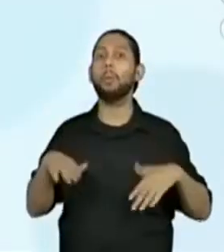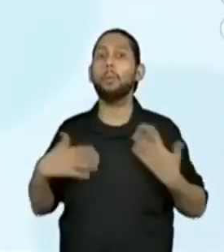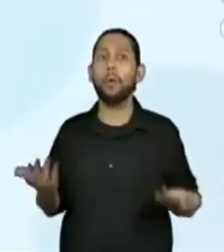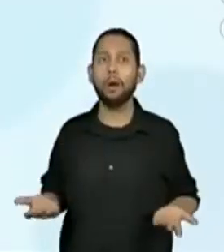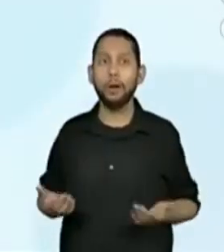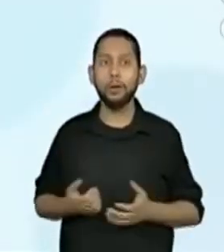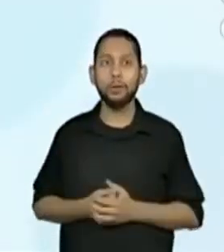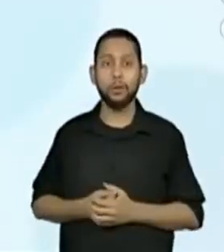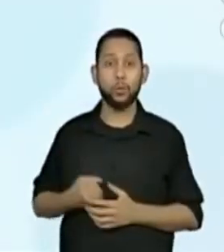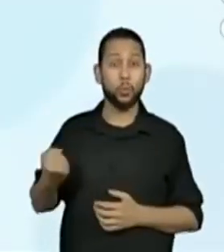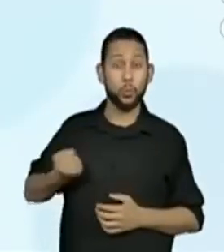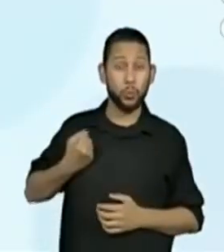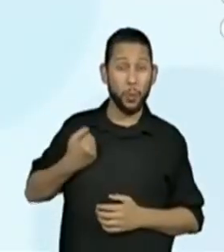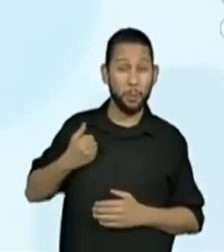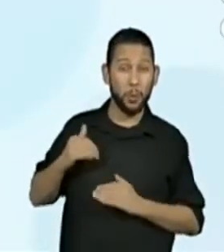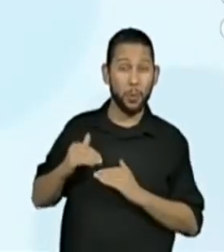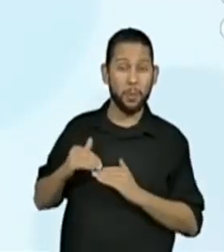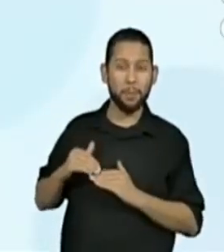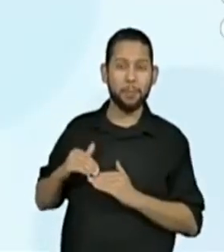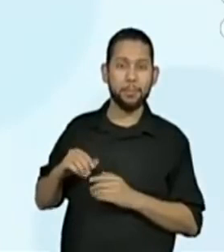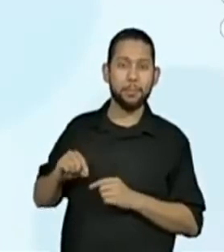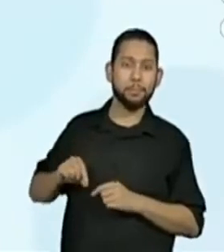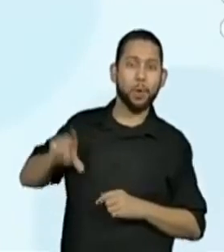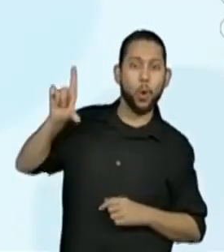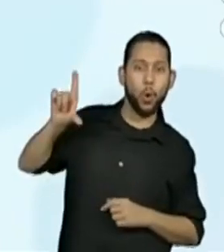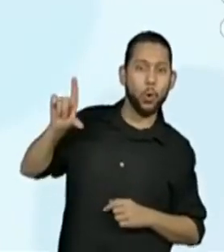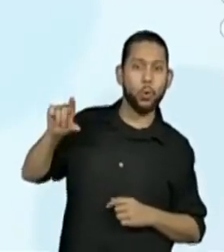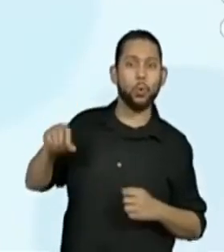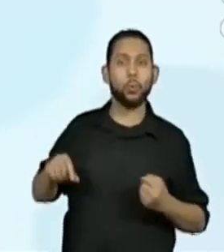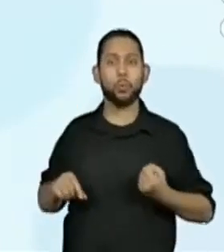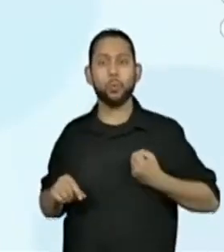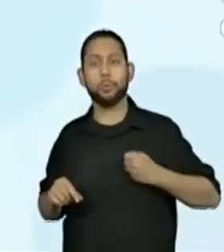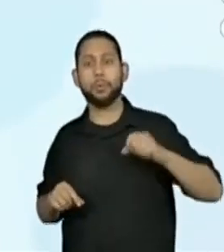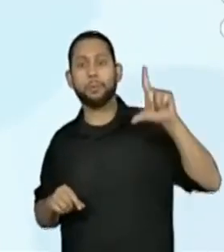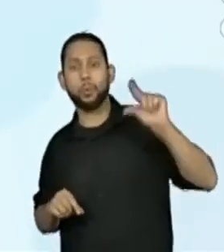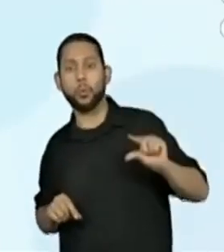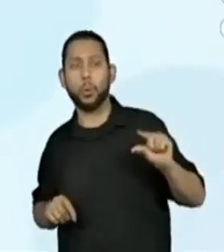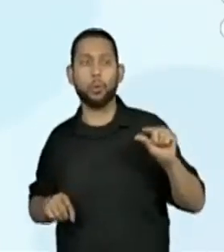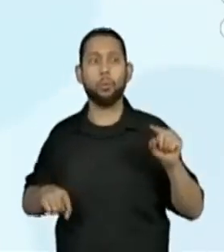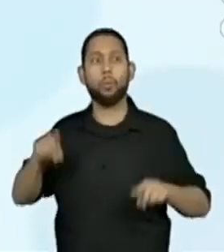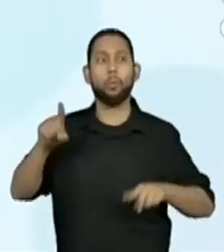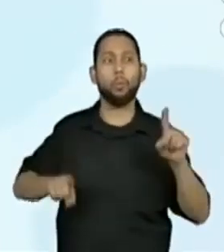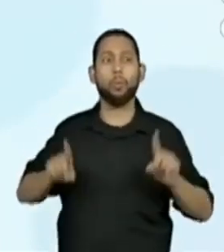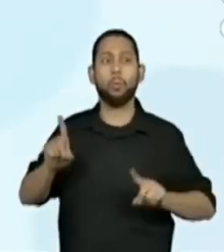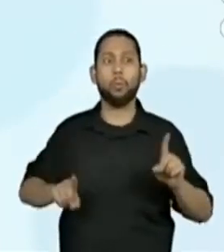menor? Vamos, então, apontar aí o maior? O maior,